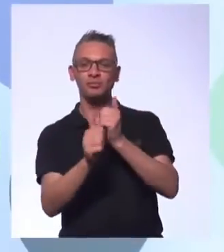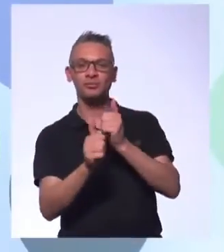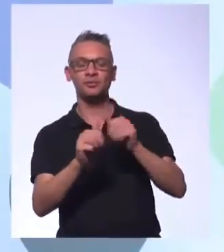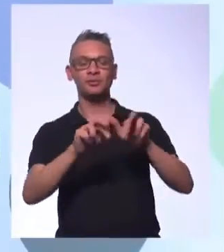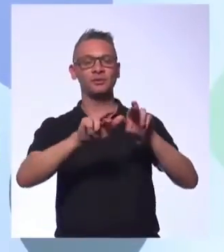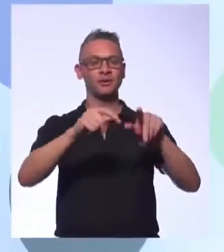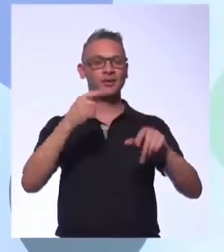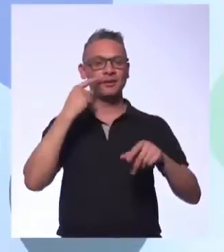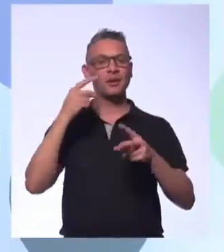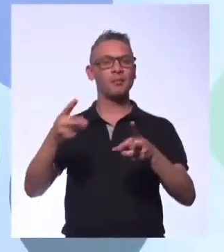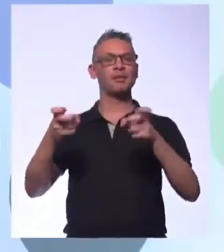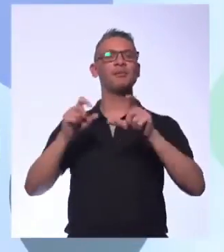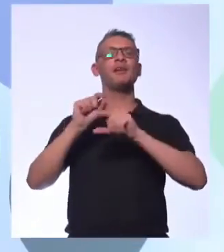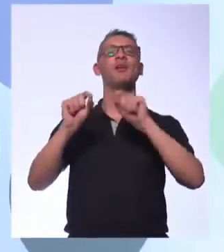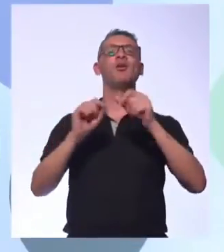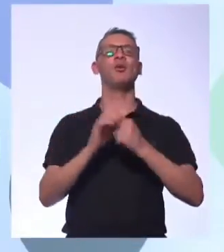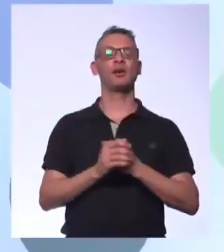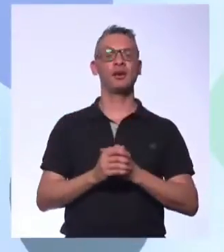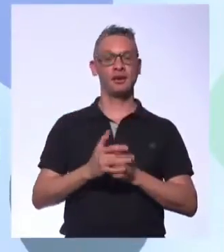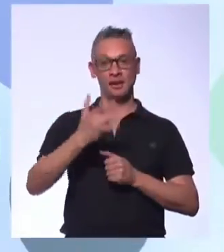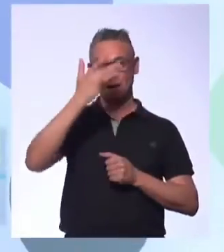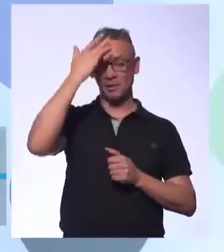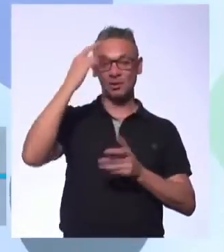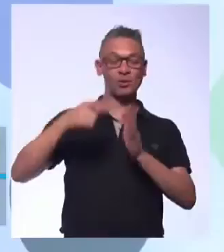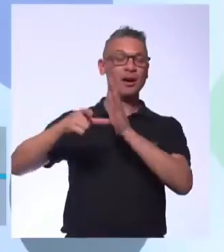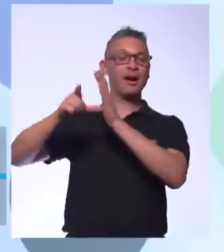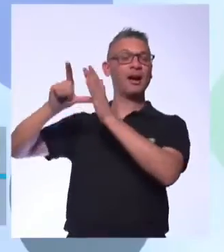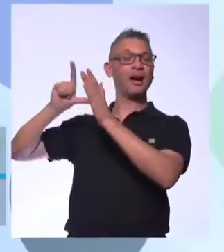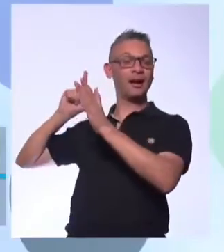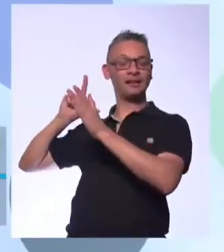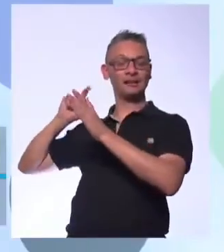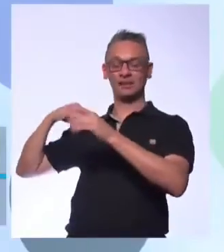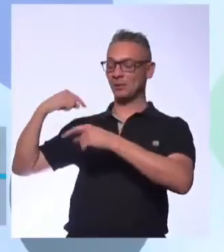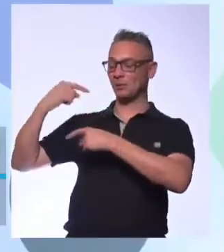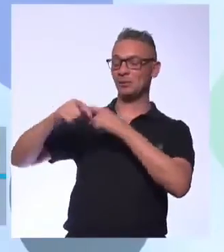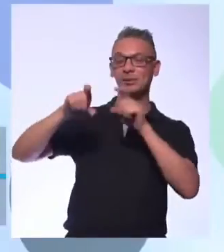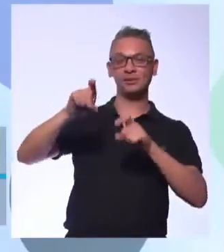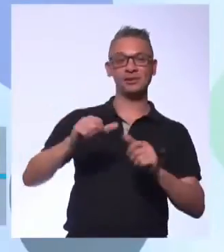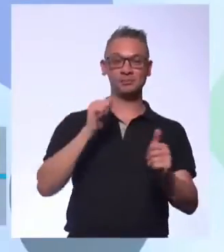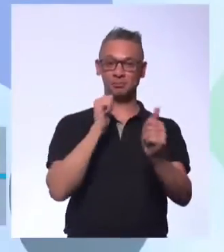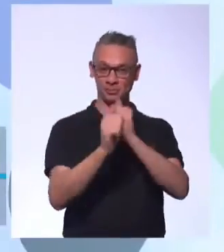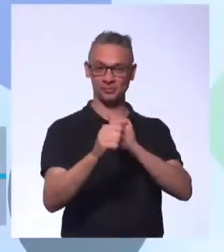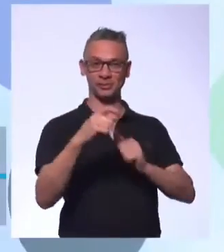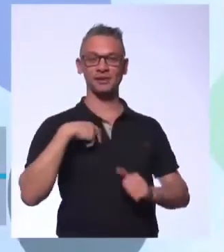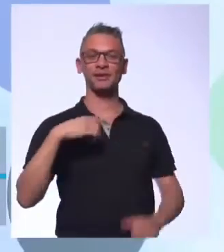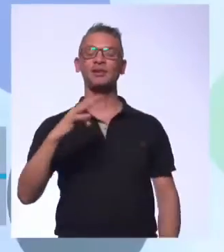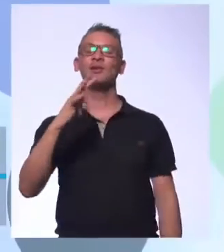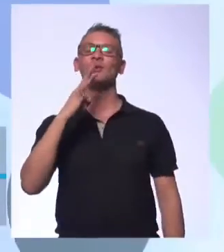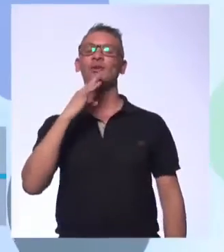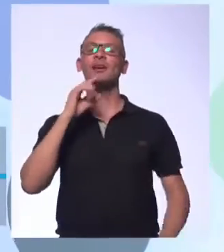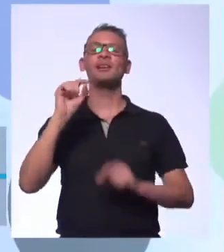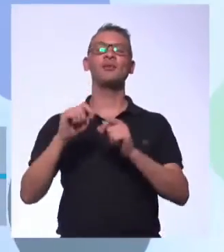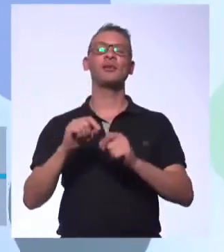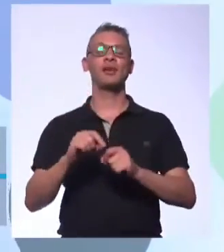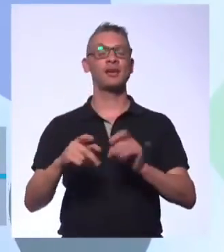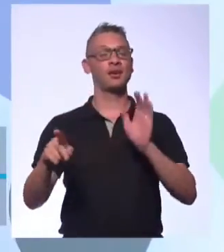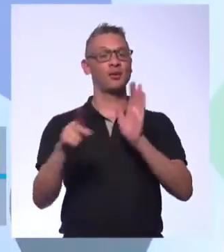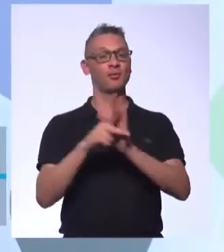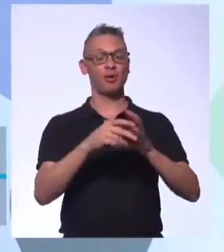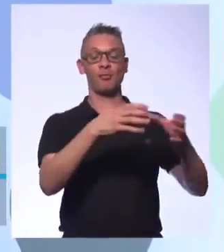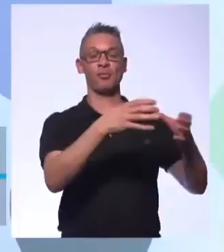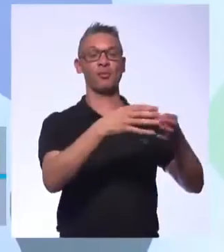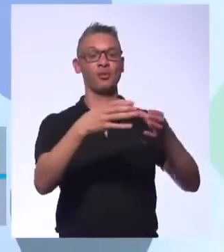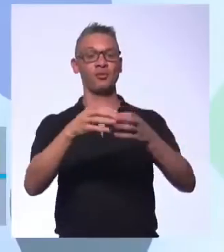eu percebi uma coisa muito bacana, que os jogadores de antes, da geração X, a gente conhece pelos times. É o